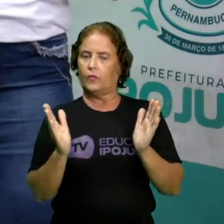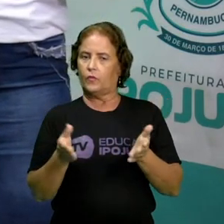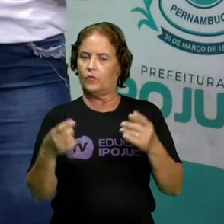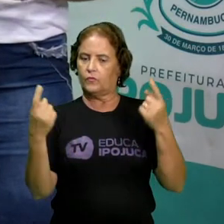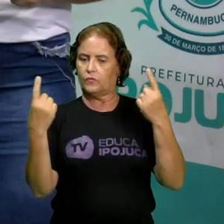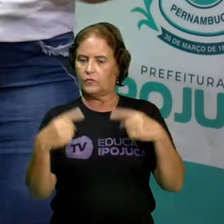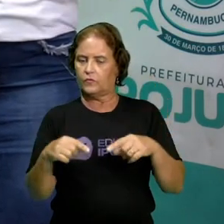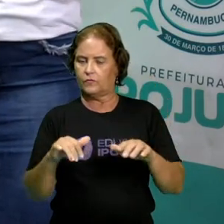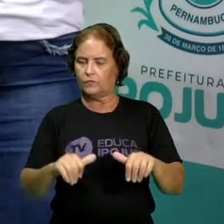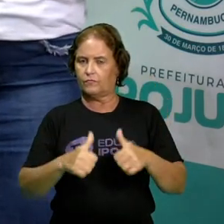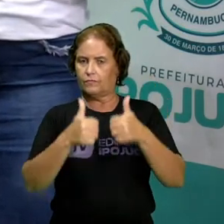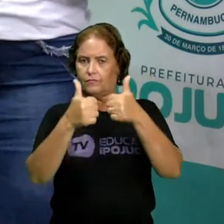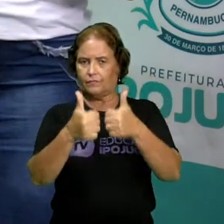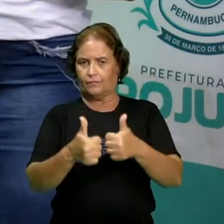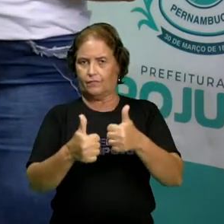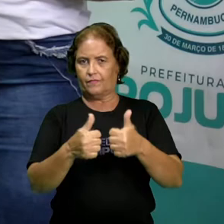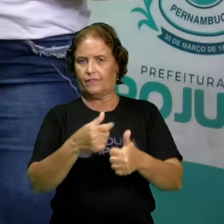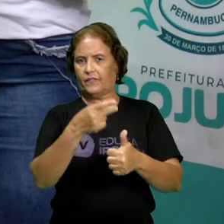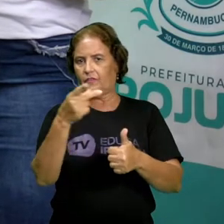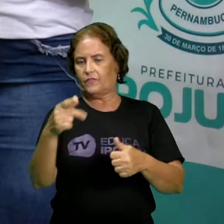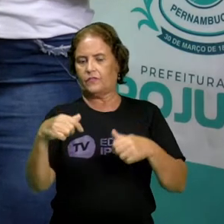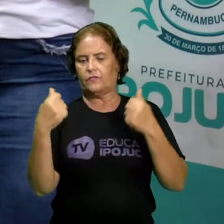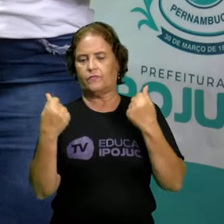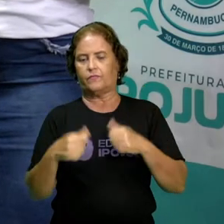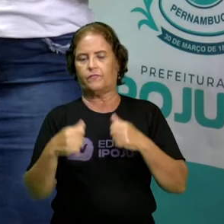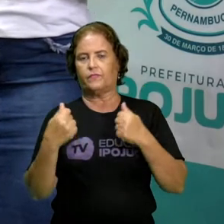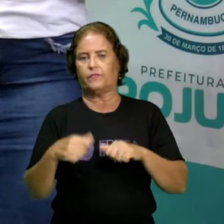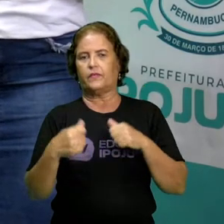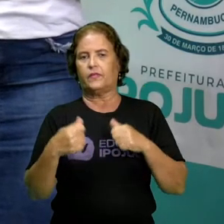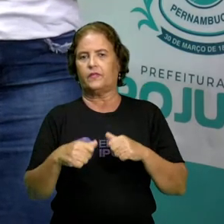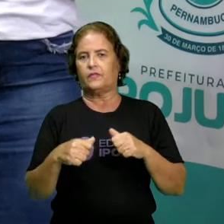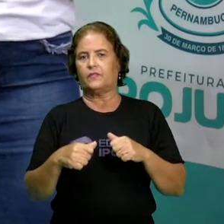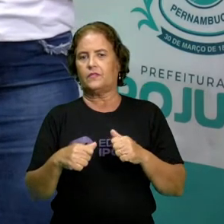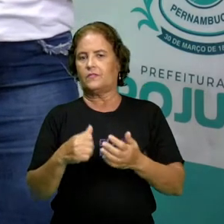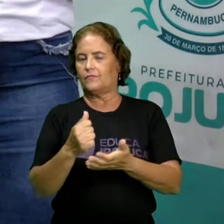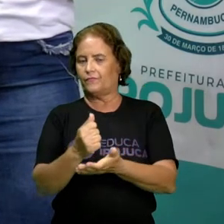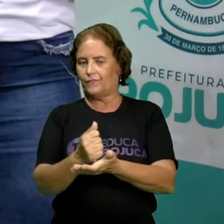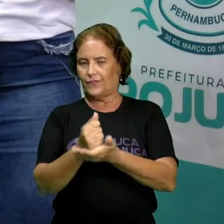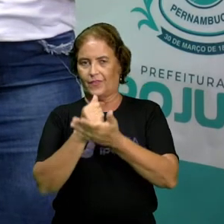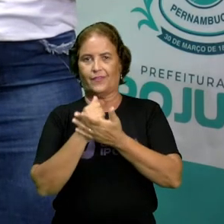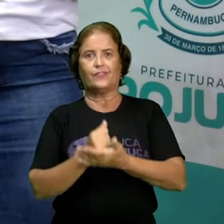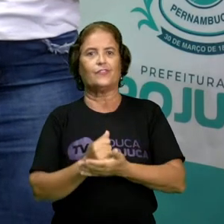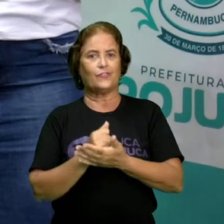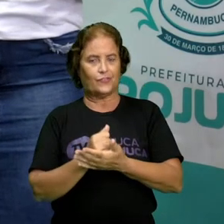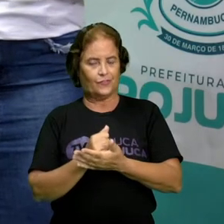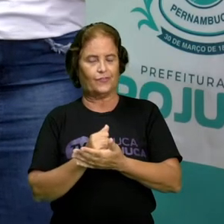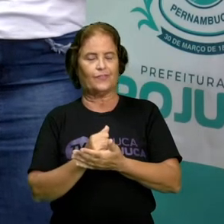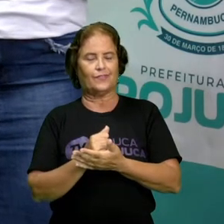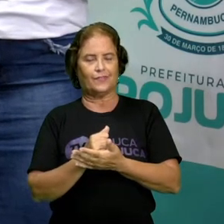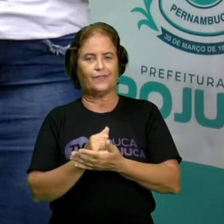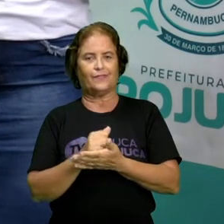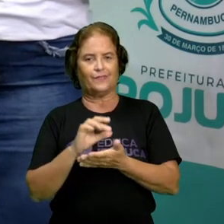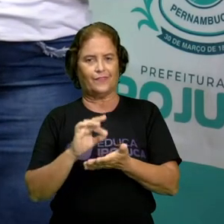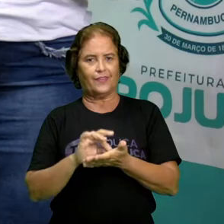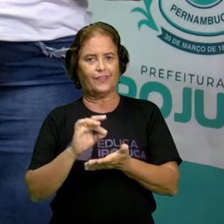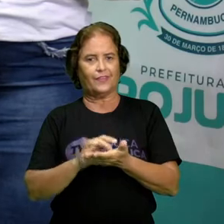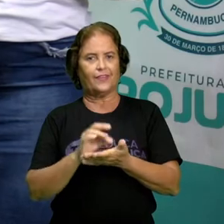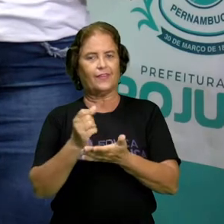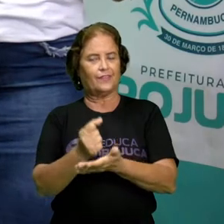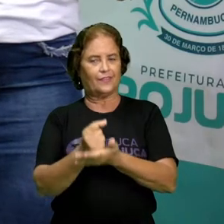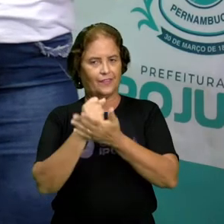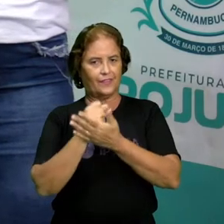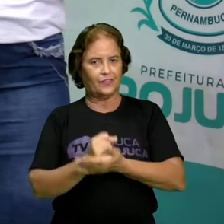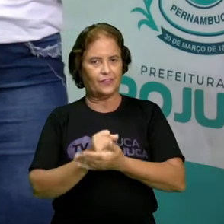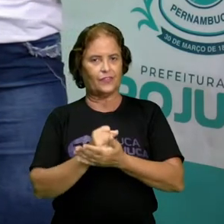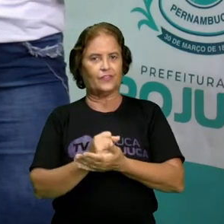está muito legal. E vocês vão precisar de uma ajudinha aí. Isso mesmo, uma ajudinha de um